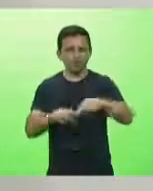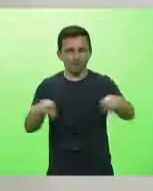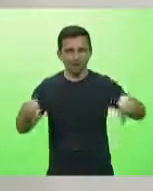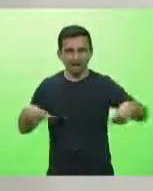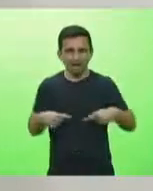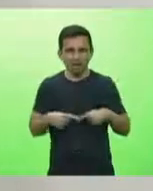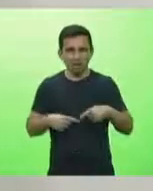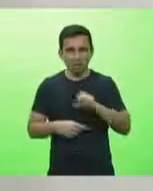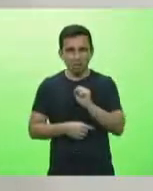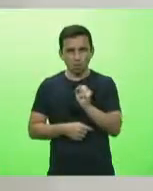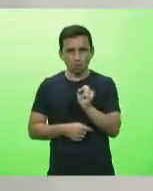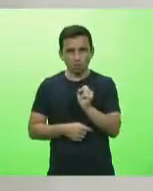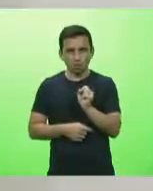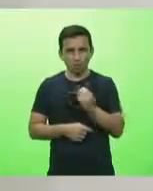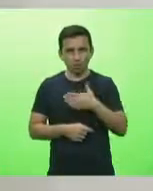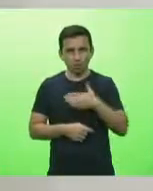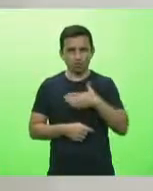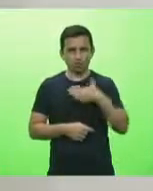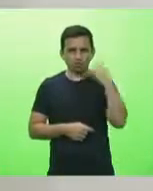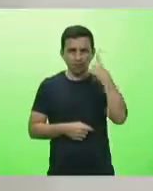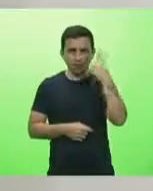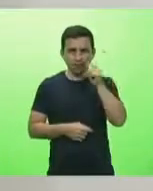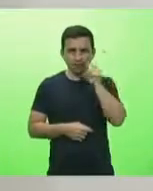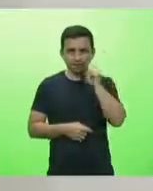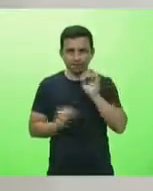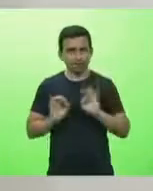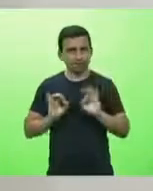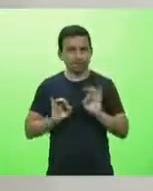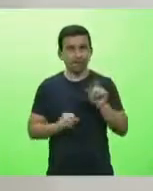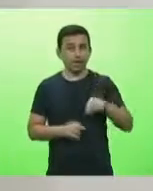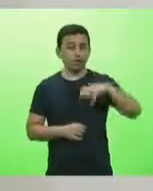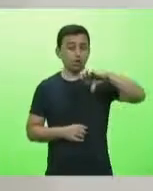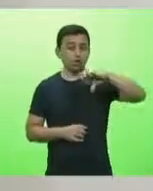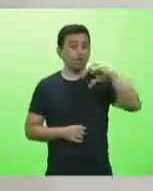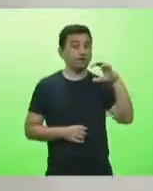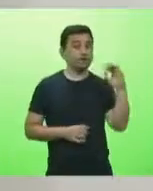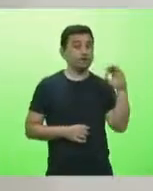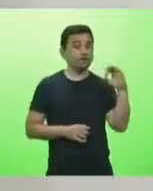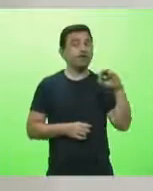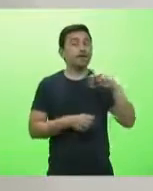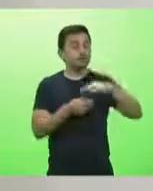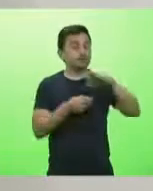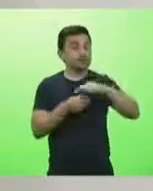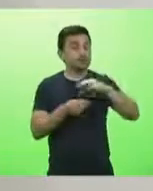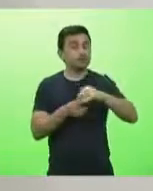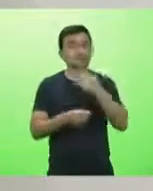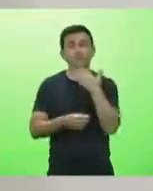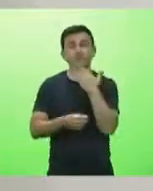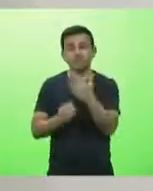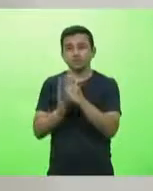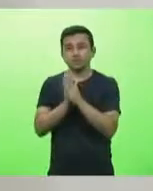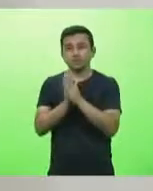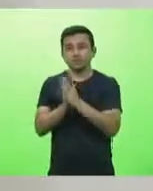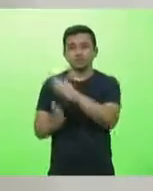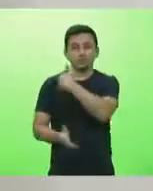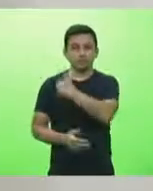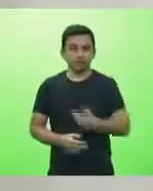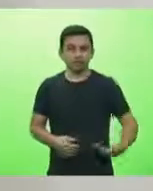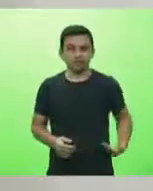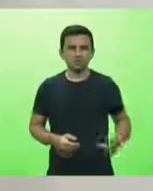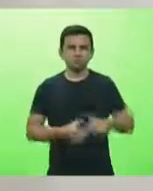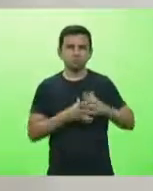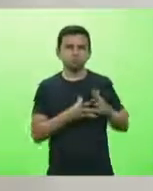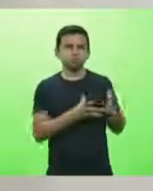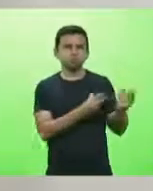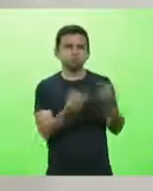gabinete 8, não é um projeto da deputada Ana, é um projeto das 90 entidades que fizeram apelo ao governo, é um projeto dos milhares de desempregados que